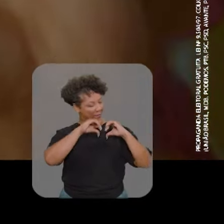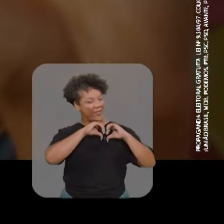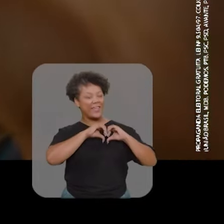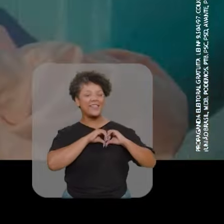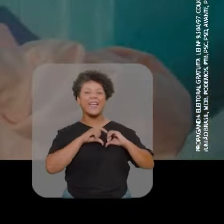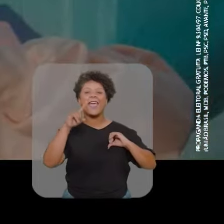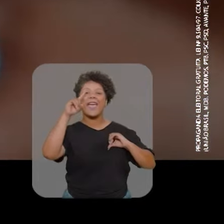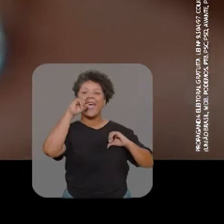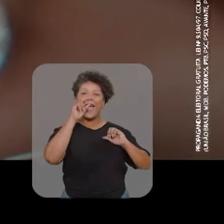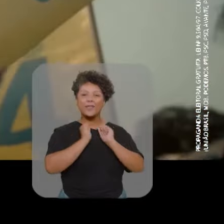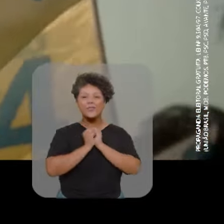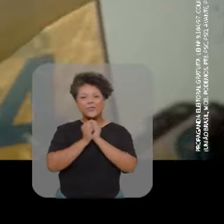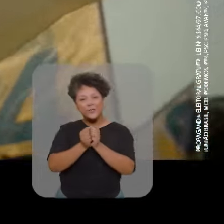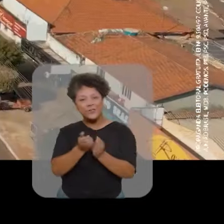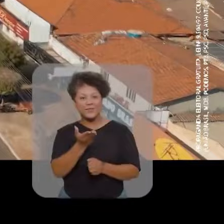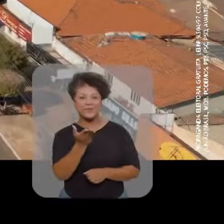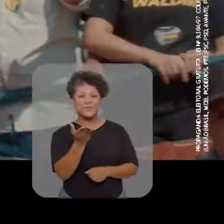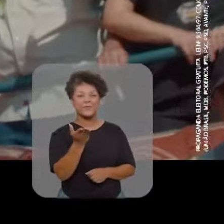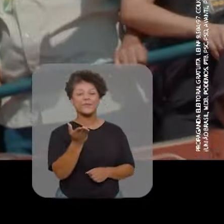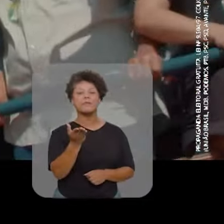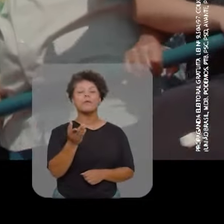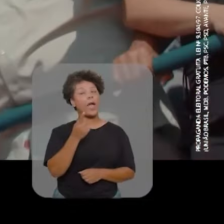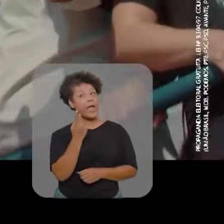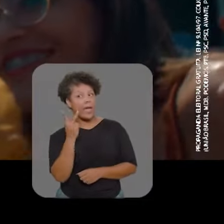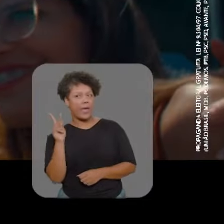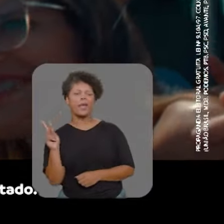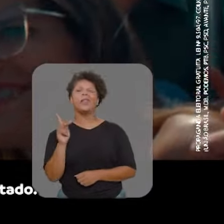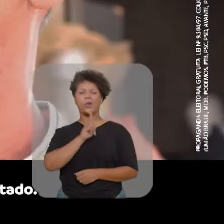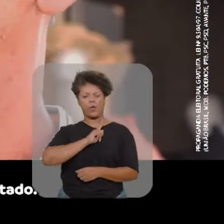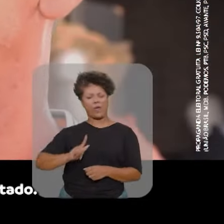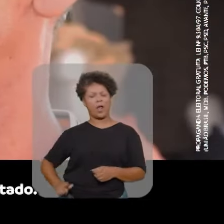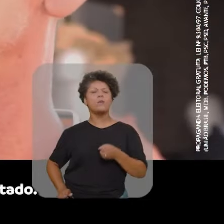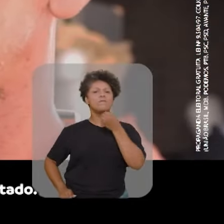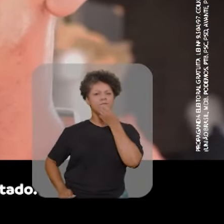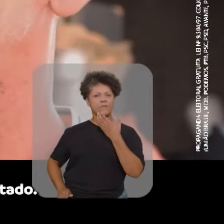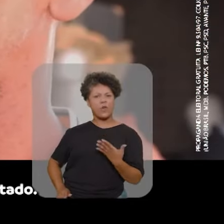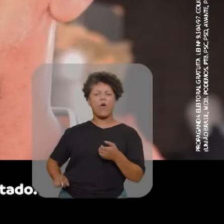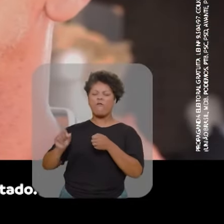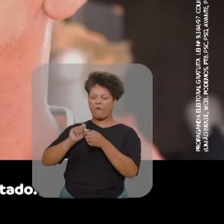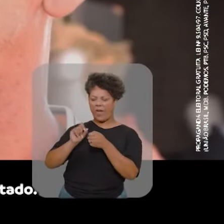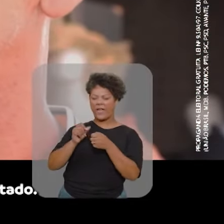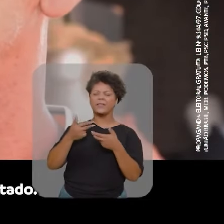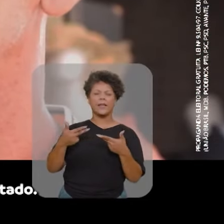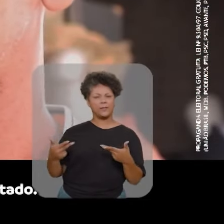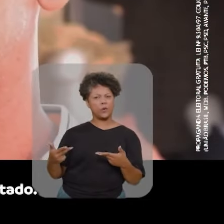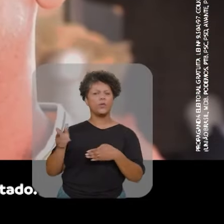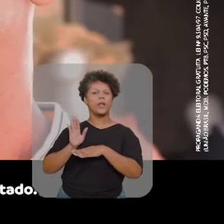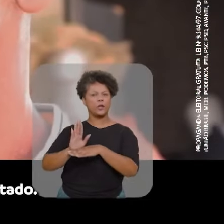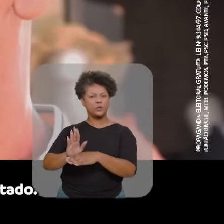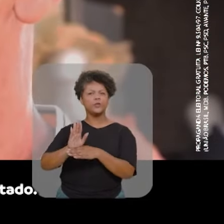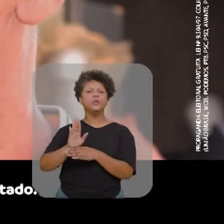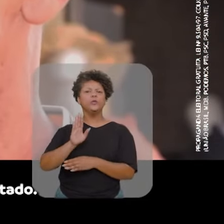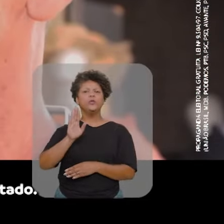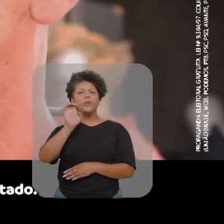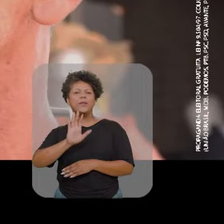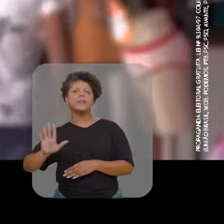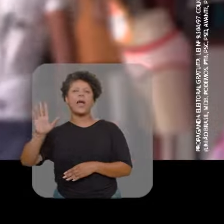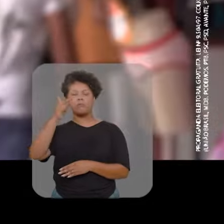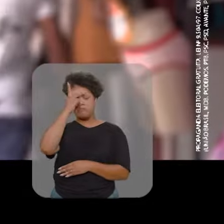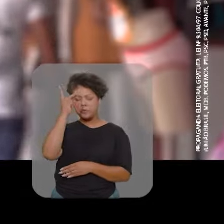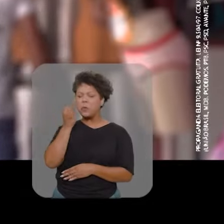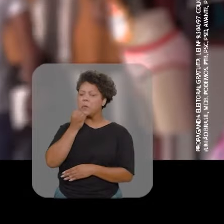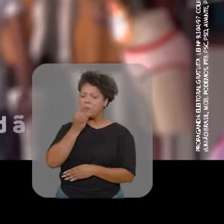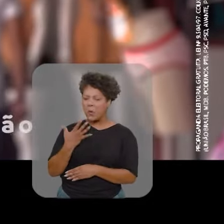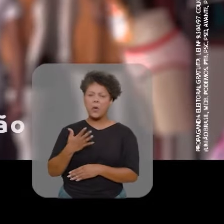grande coração Ganhado por você Ele é um grande governador e é um homem que faz as coisas pelo Estado.